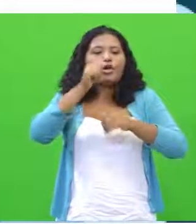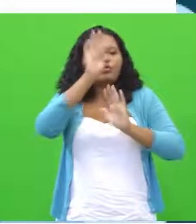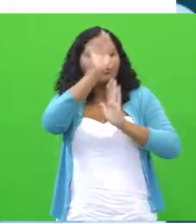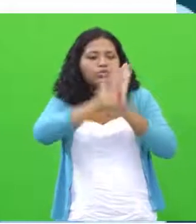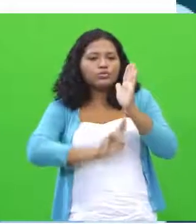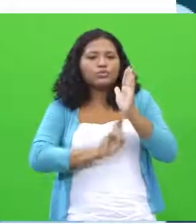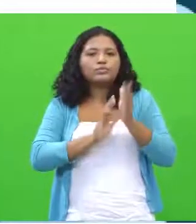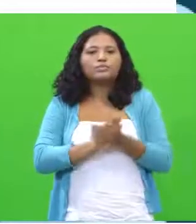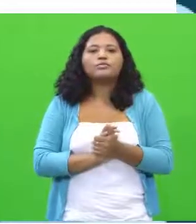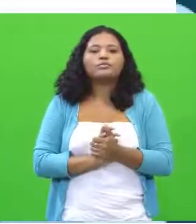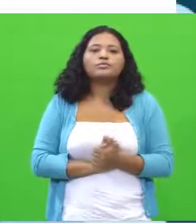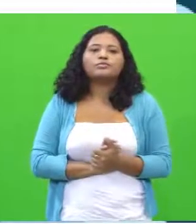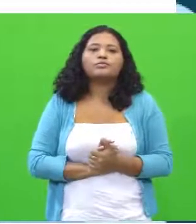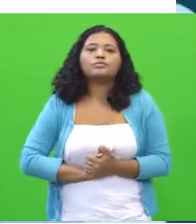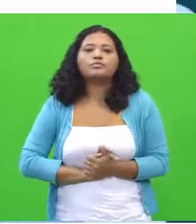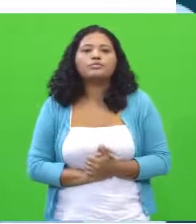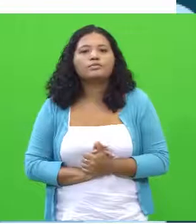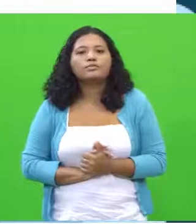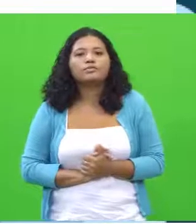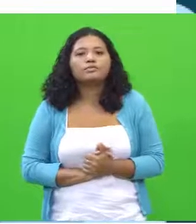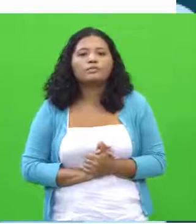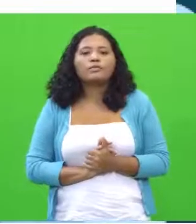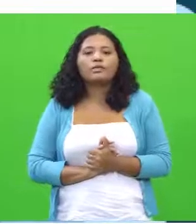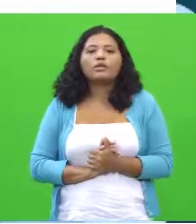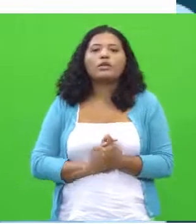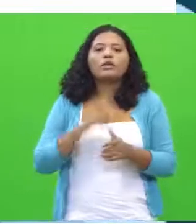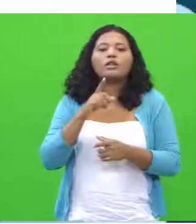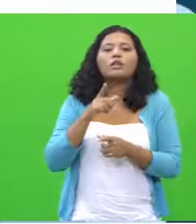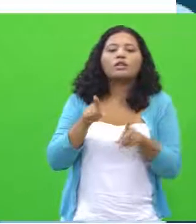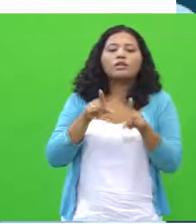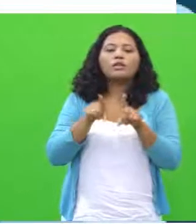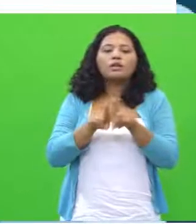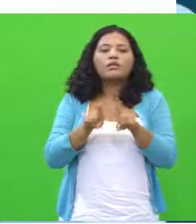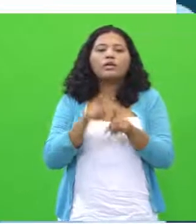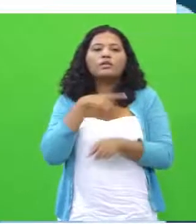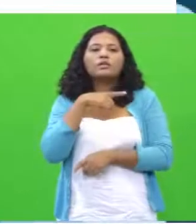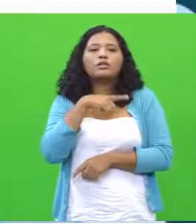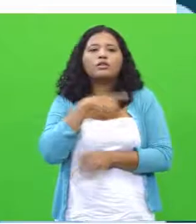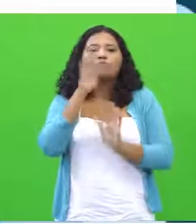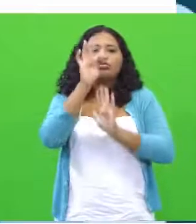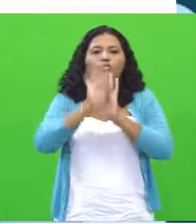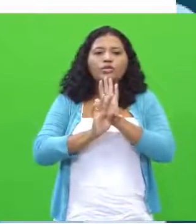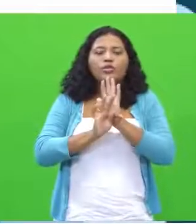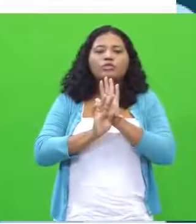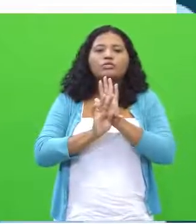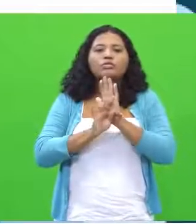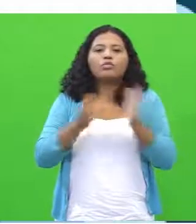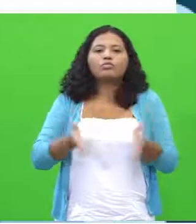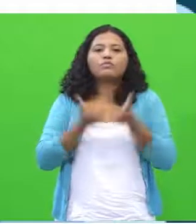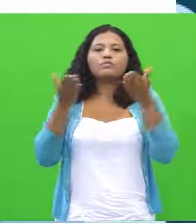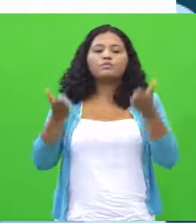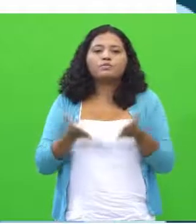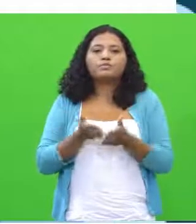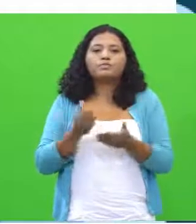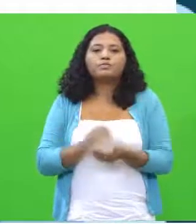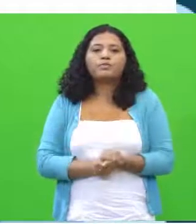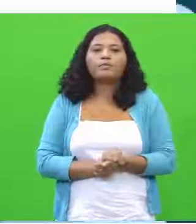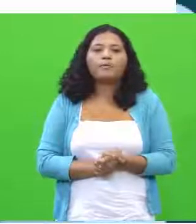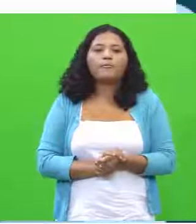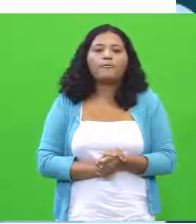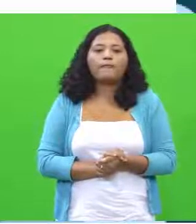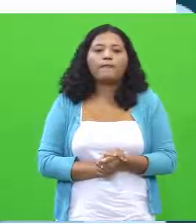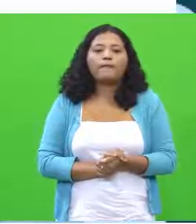Vamos ao próximo. O próximo nós temos, ainda nesse texto motivador, não